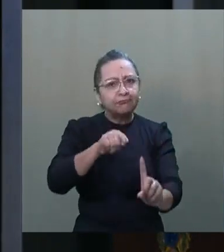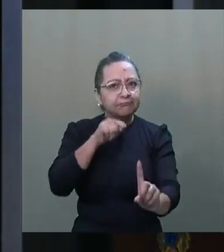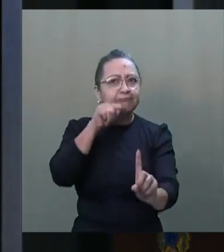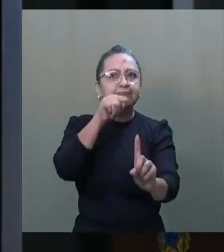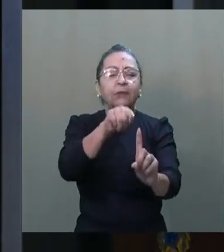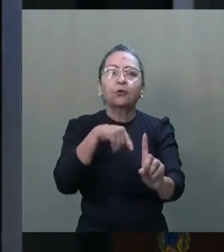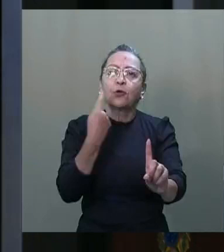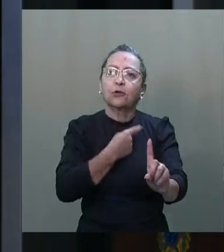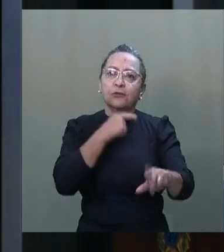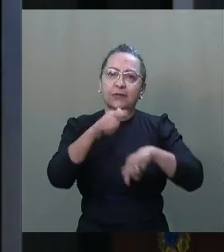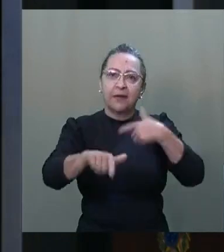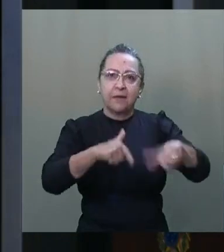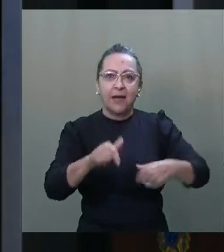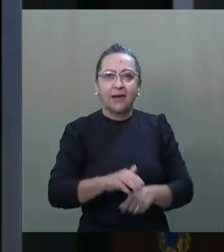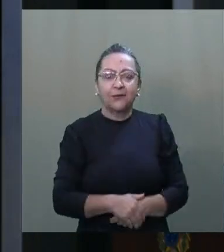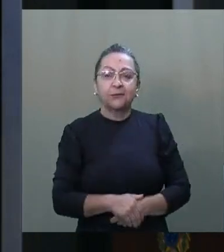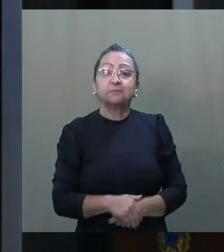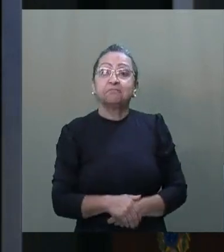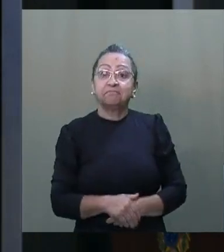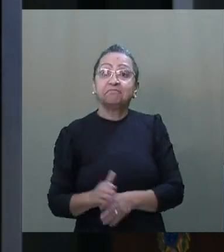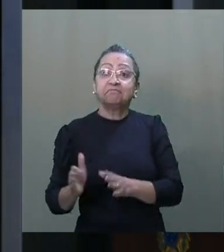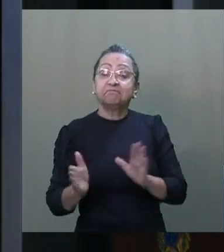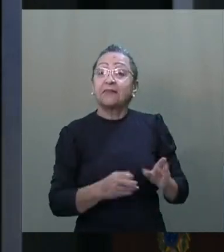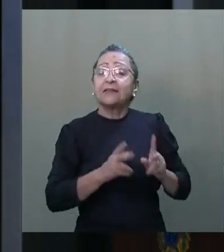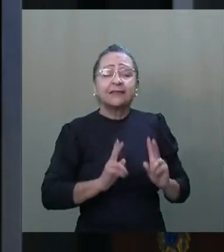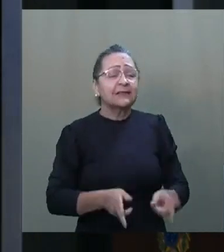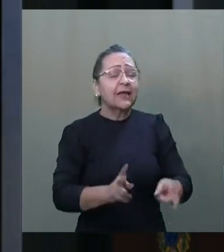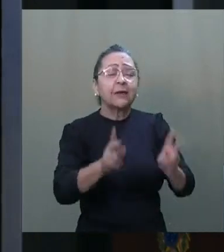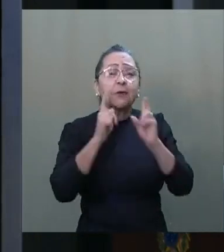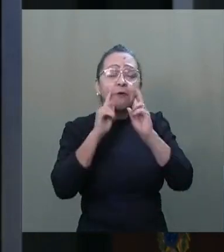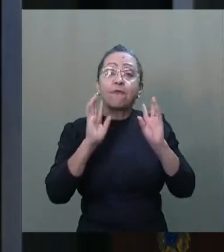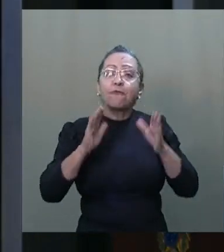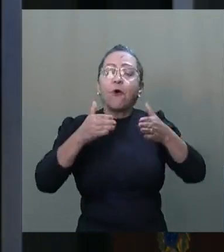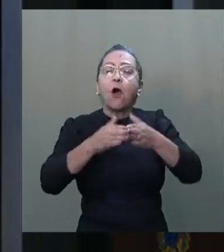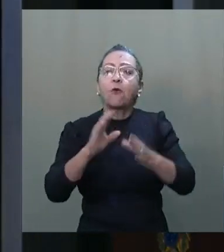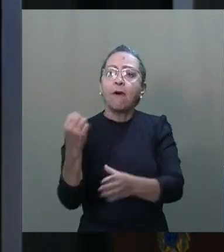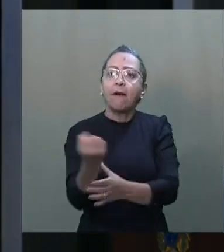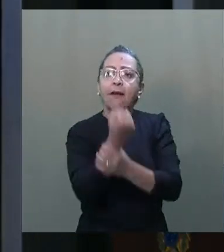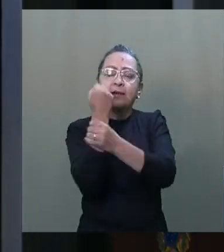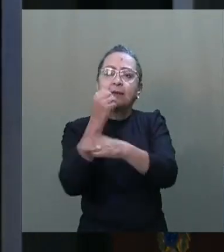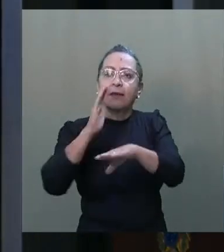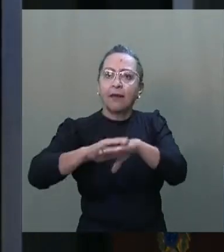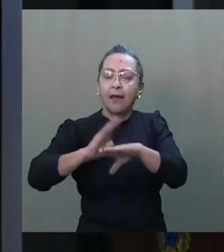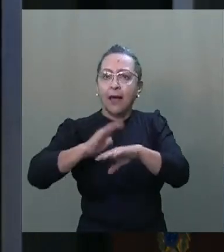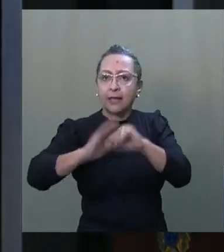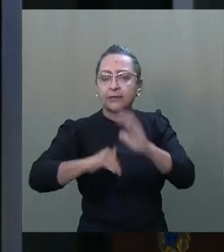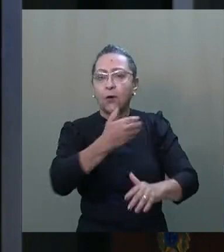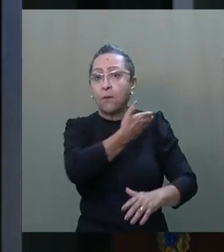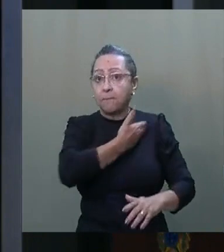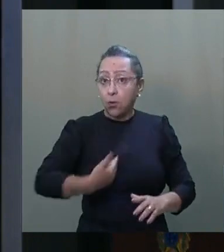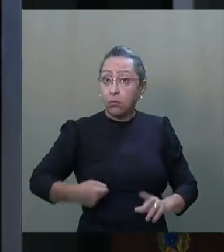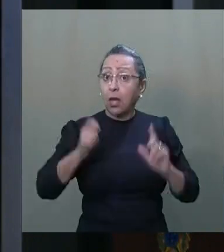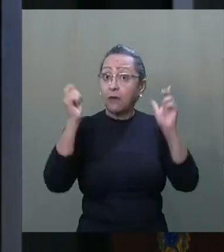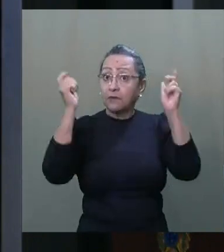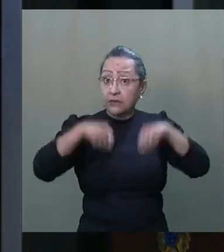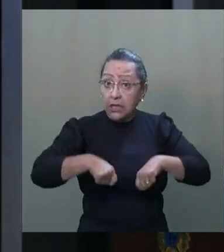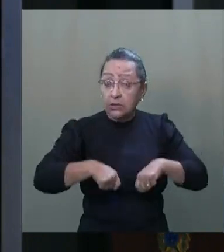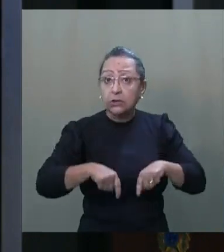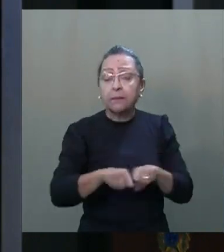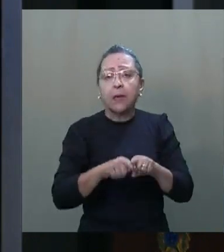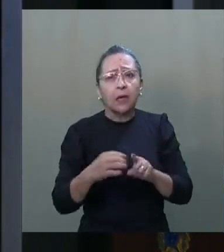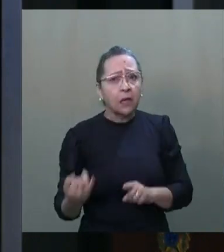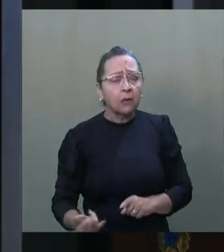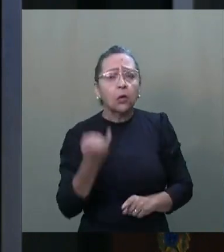atuação. Buscamos sempre garantir uma ação pública eficiente, eficaz e efetiva, fundamental